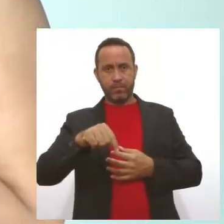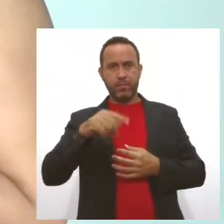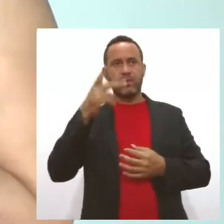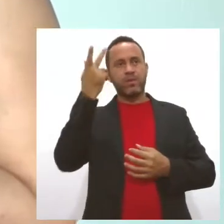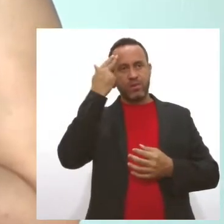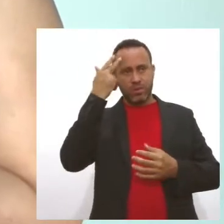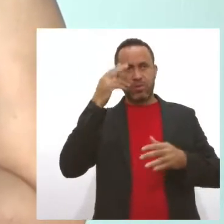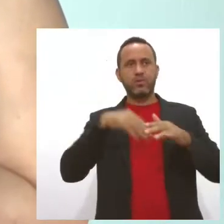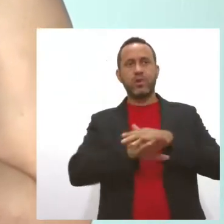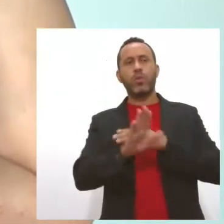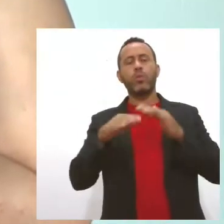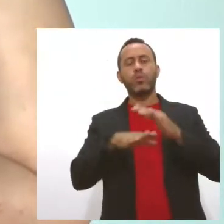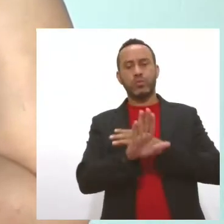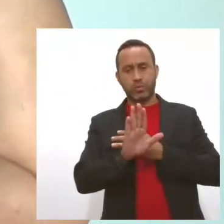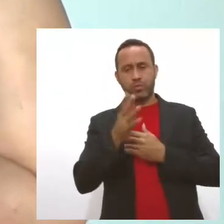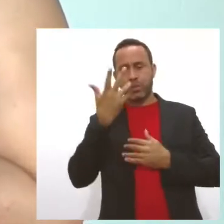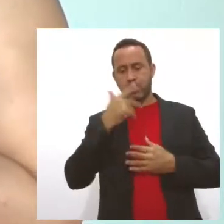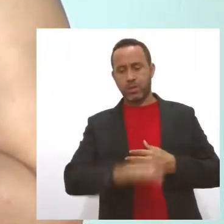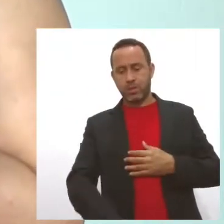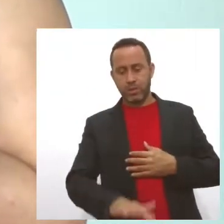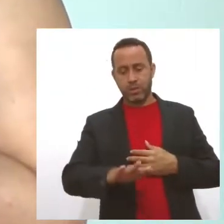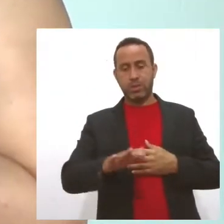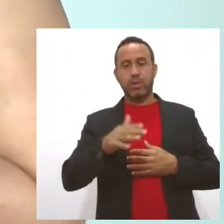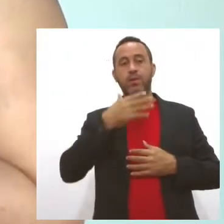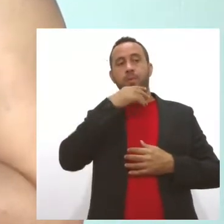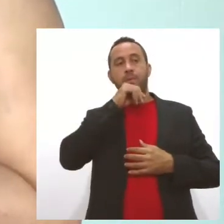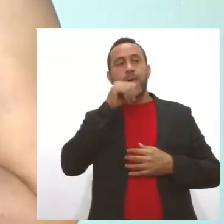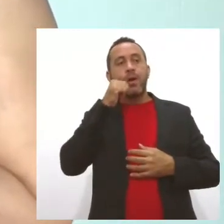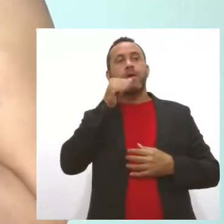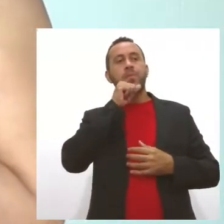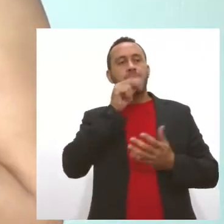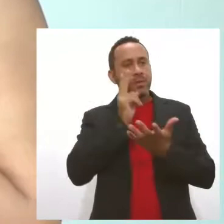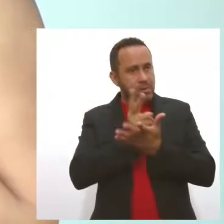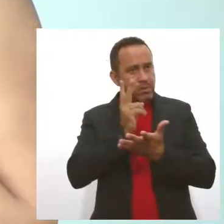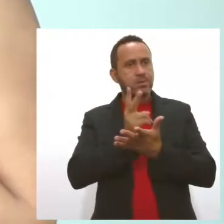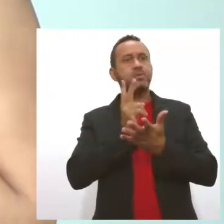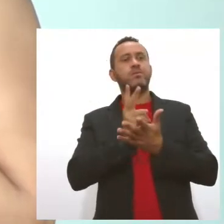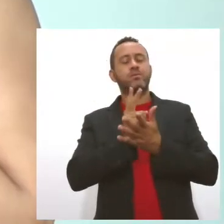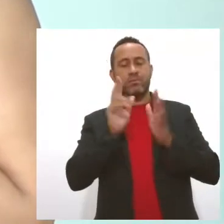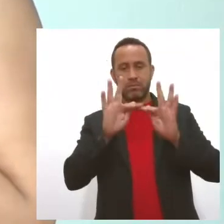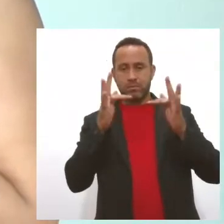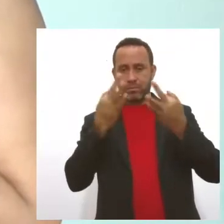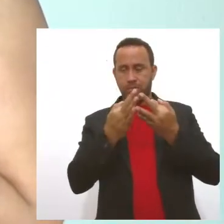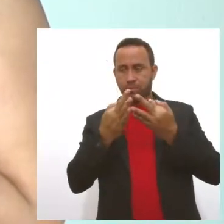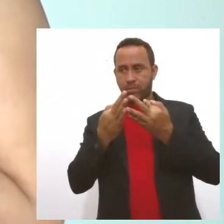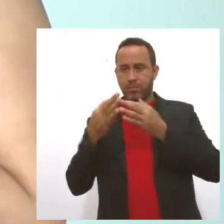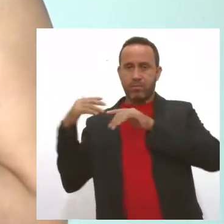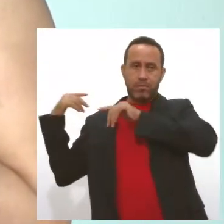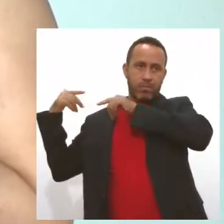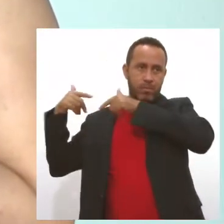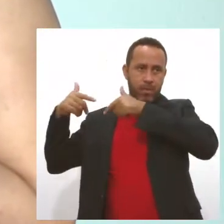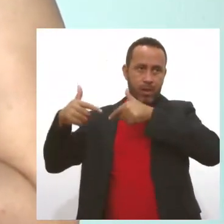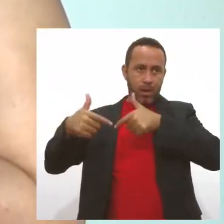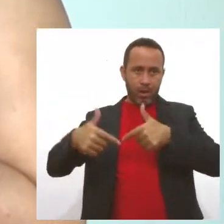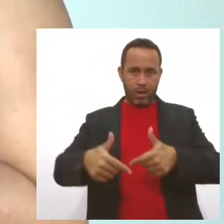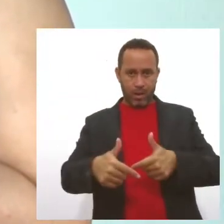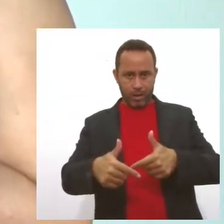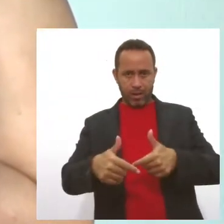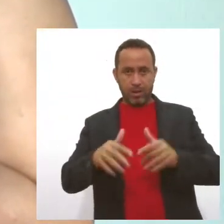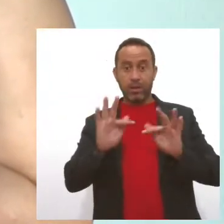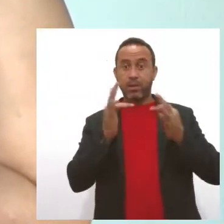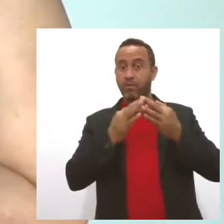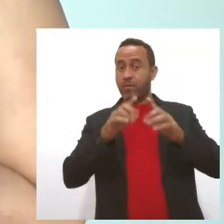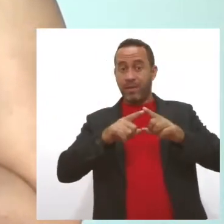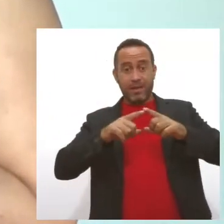quando eu sou criança. Os meus pais já trazem essa tradição da família deles. E como somos uma família grande,